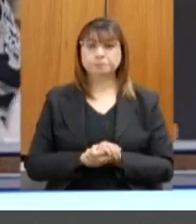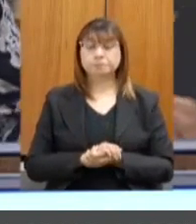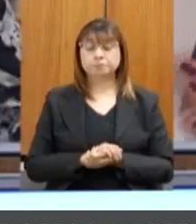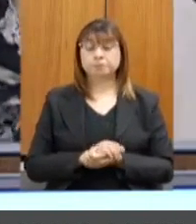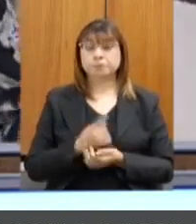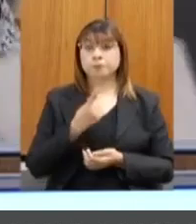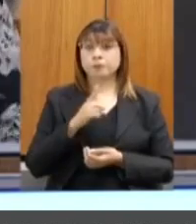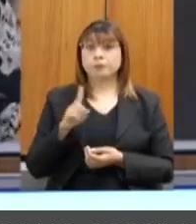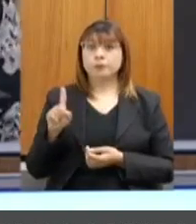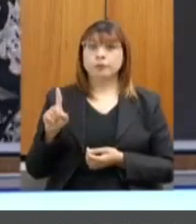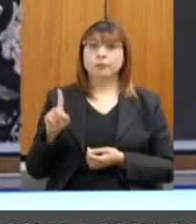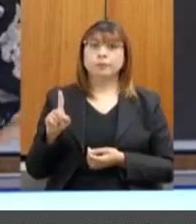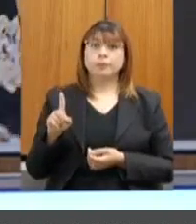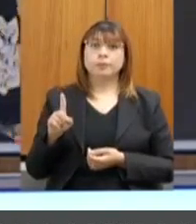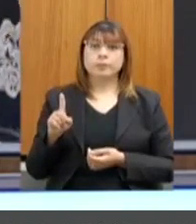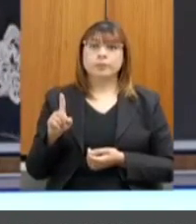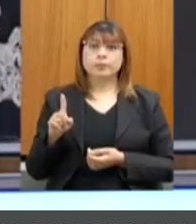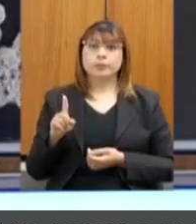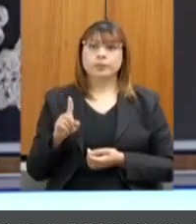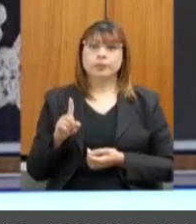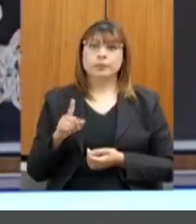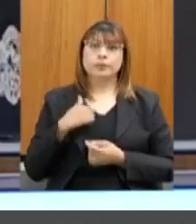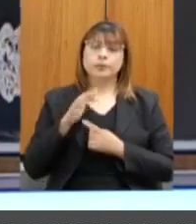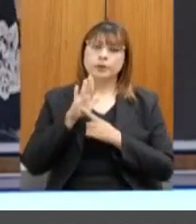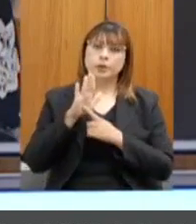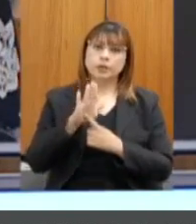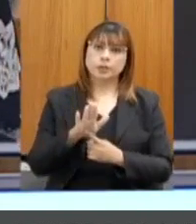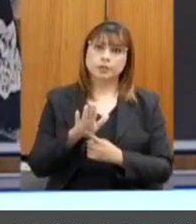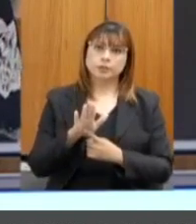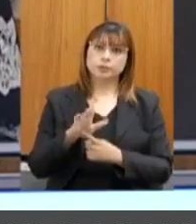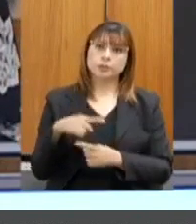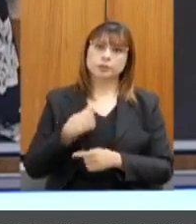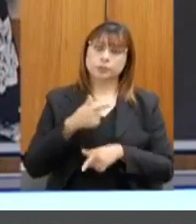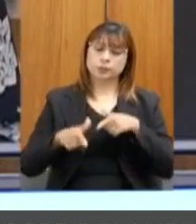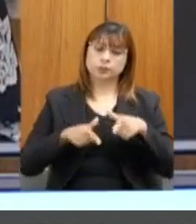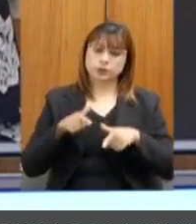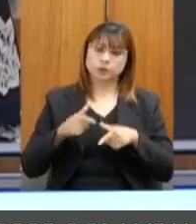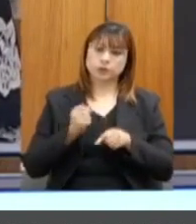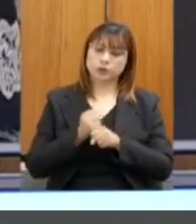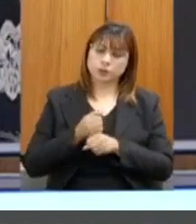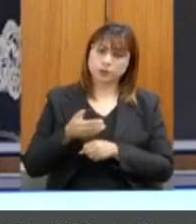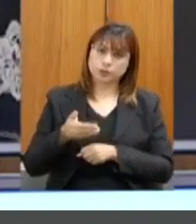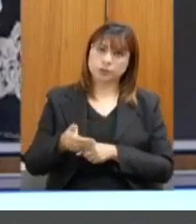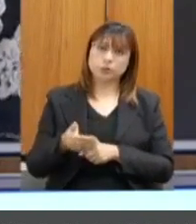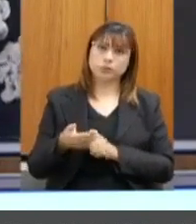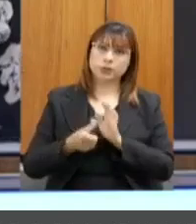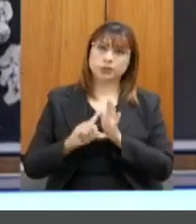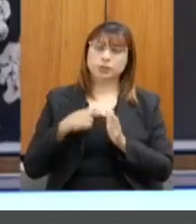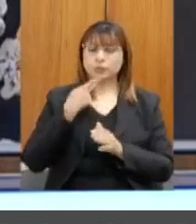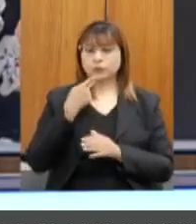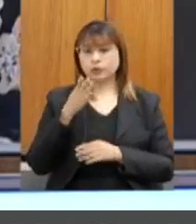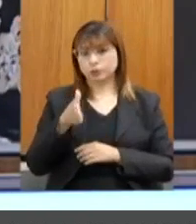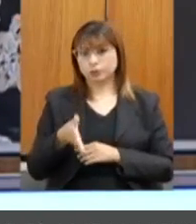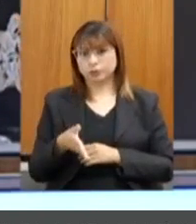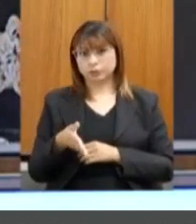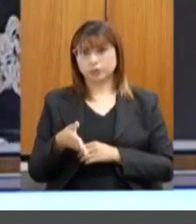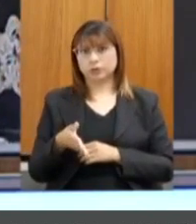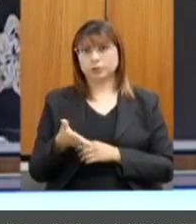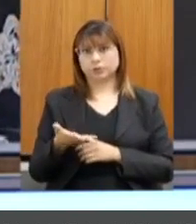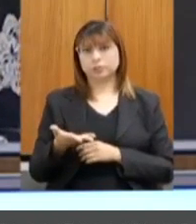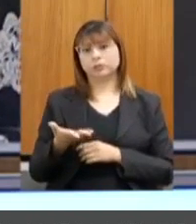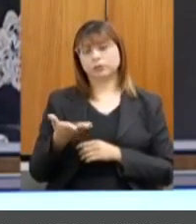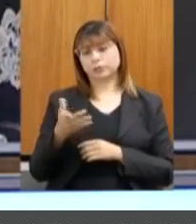por fim, eu trago aqui a nossa ação nesse ano. Como eu disse, apesar da